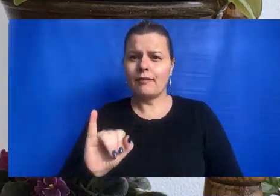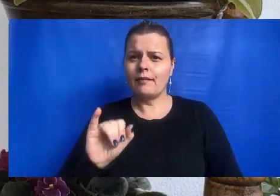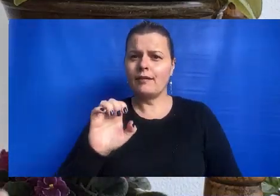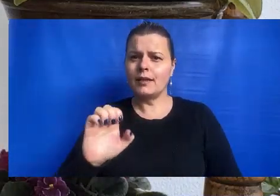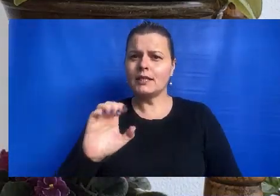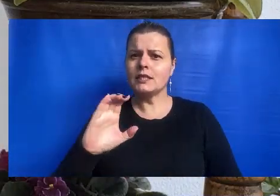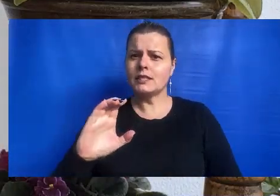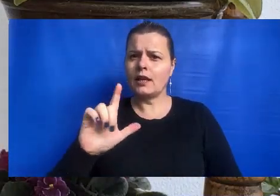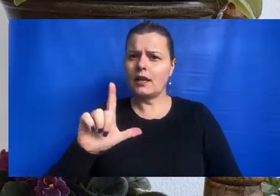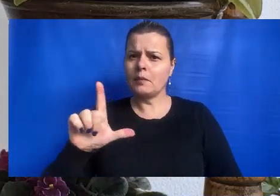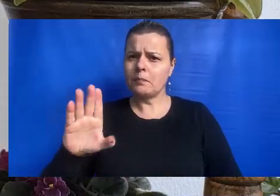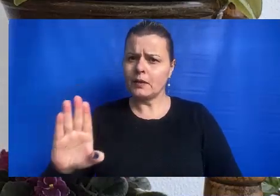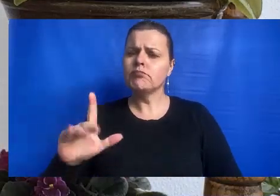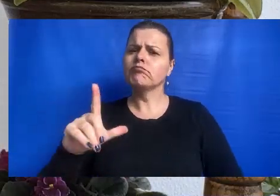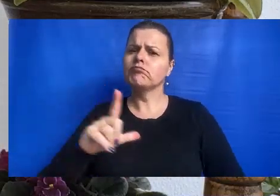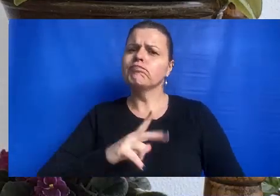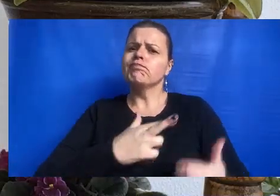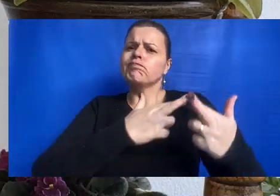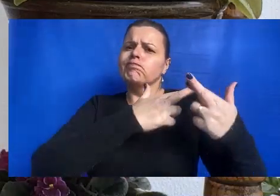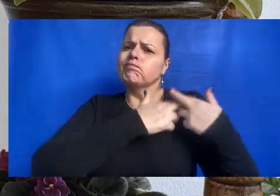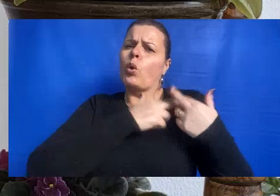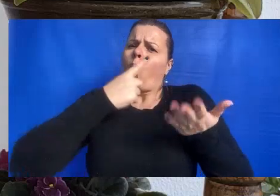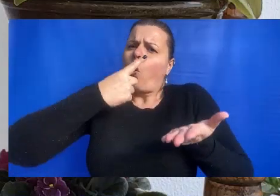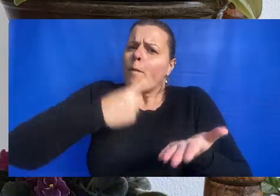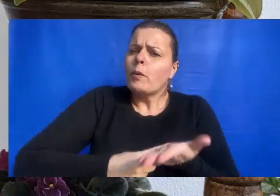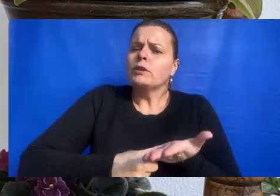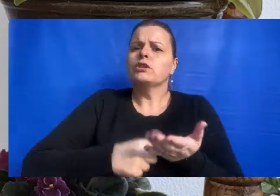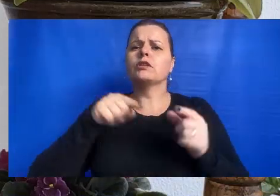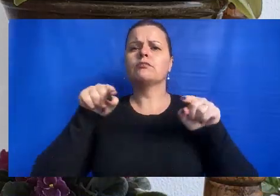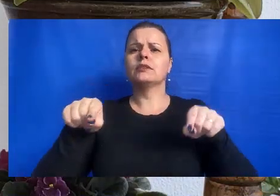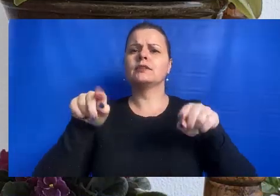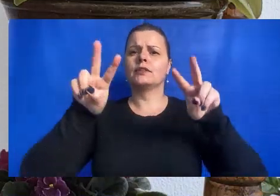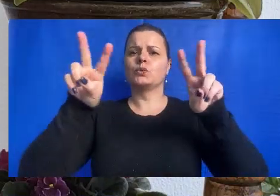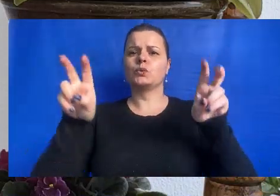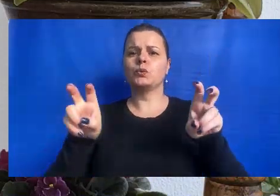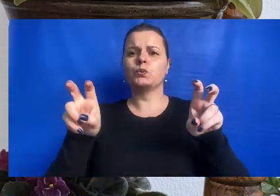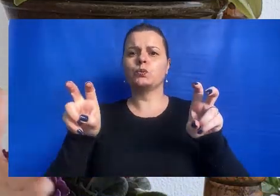comprometida com esta causa, com este princípio.